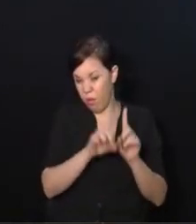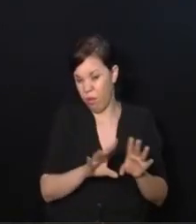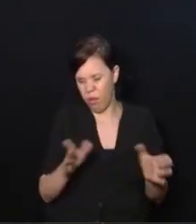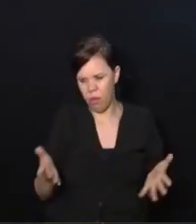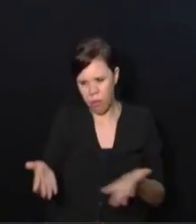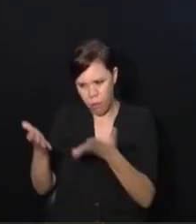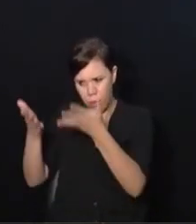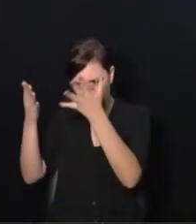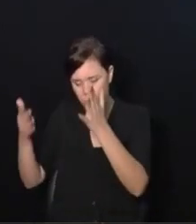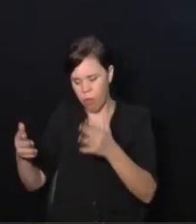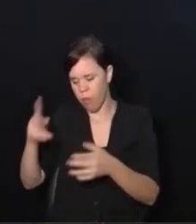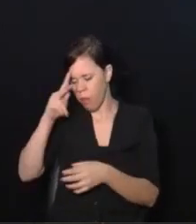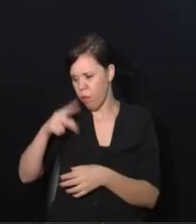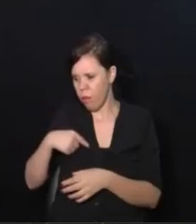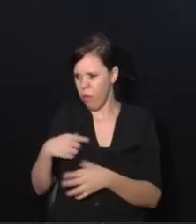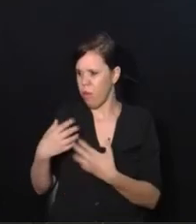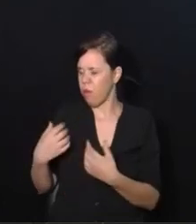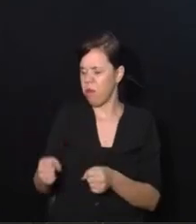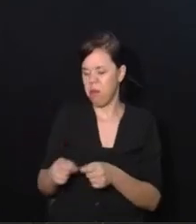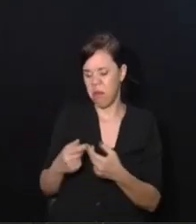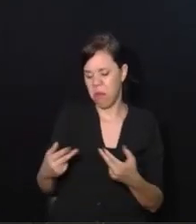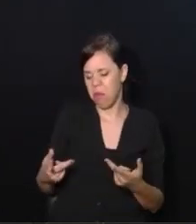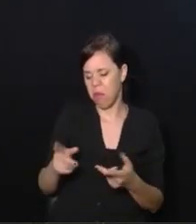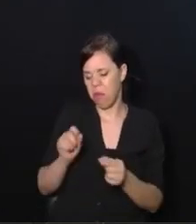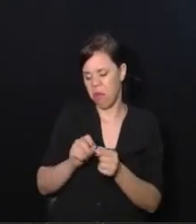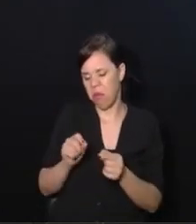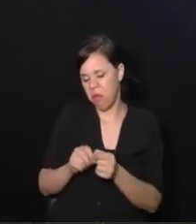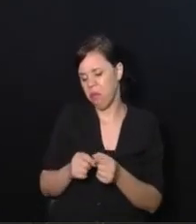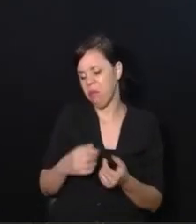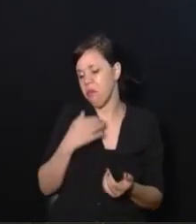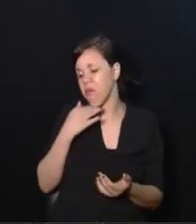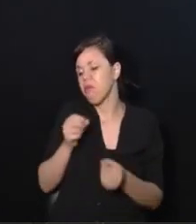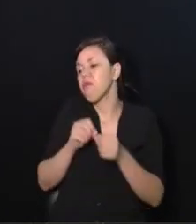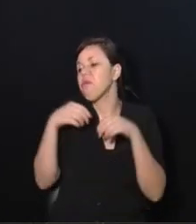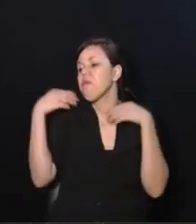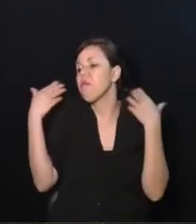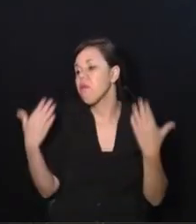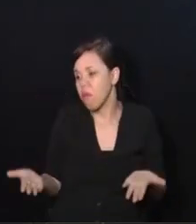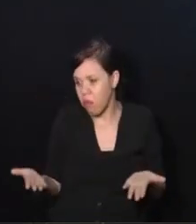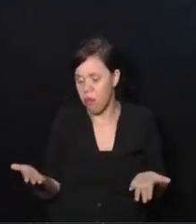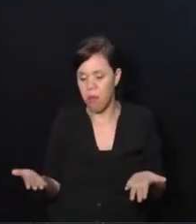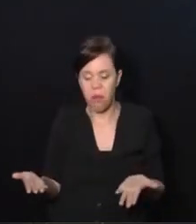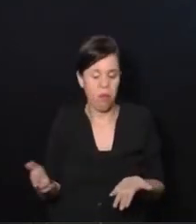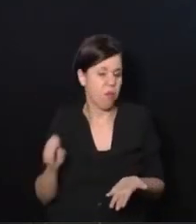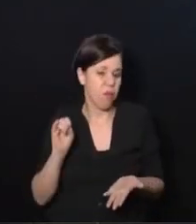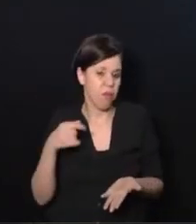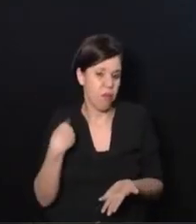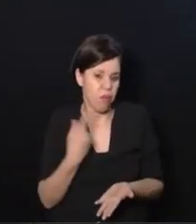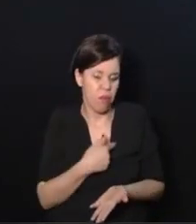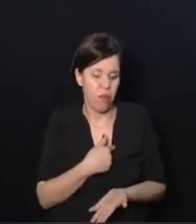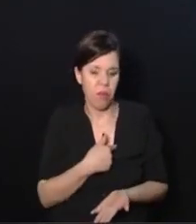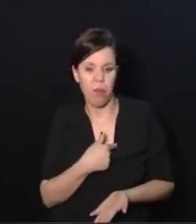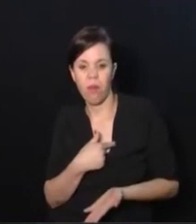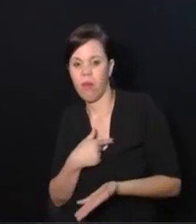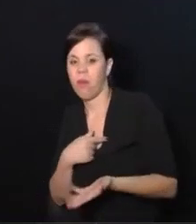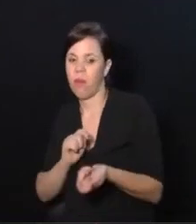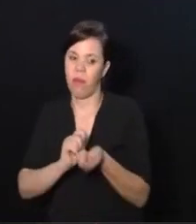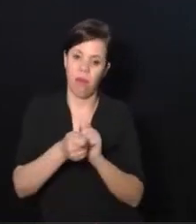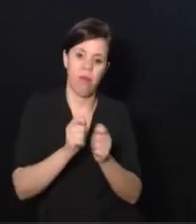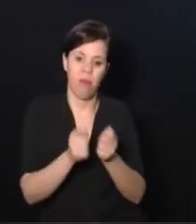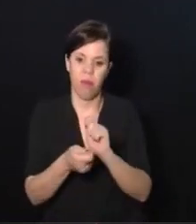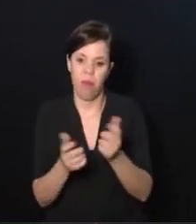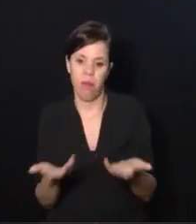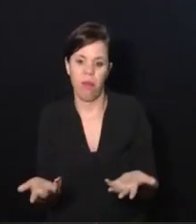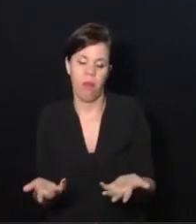de ficar se conformando que as coisas são assim, porque elas são assim. Se fosse assim, se eu não tivesse sido reabilitado,